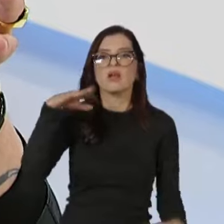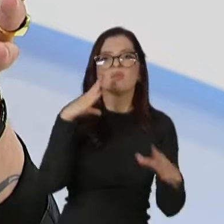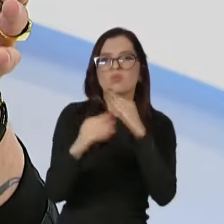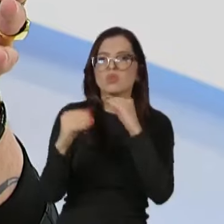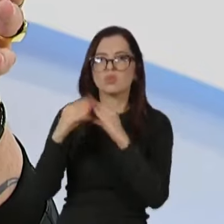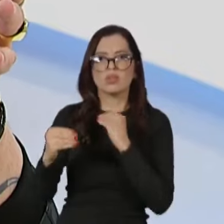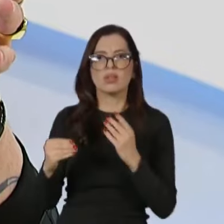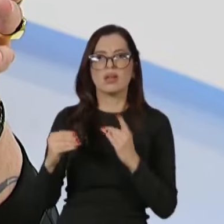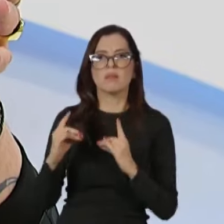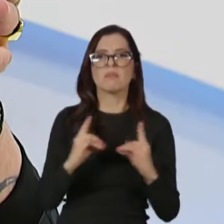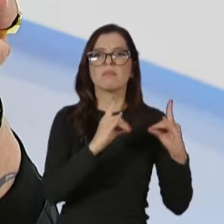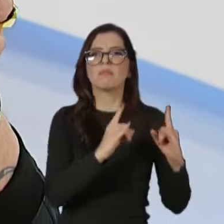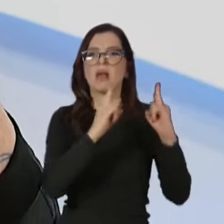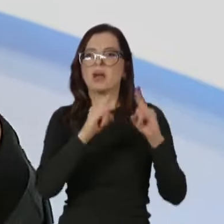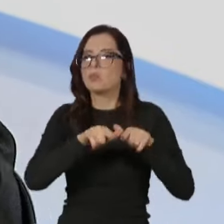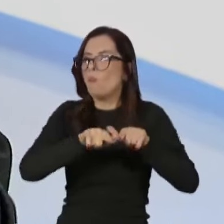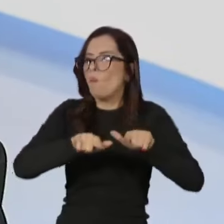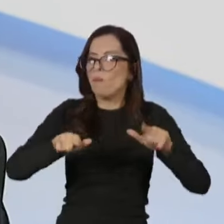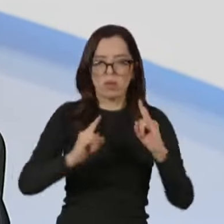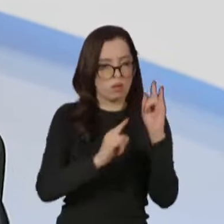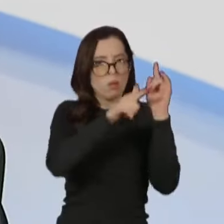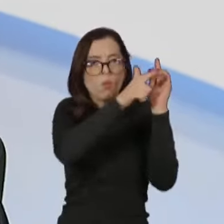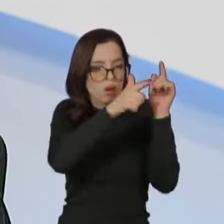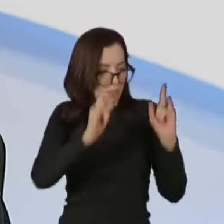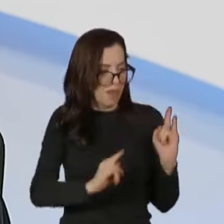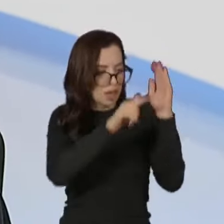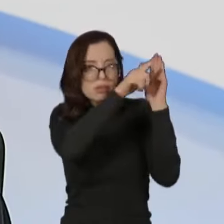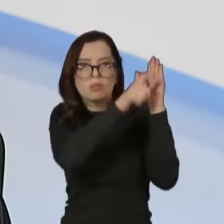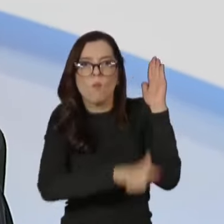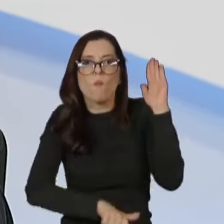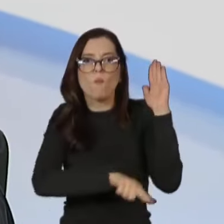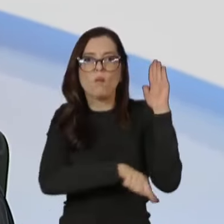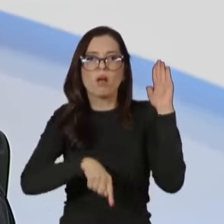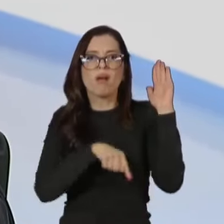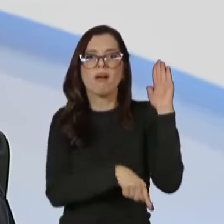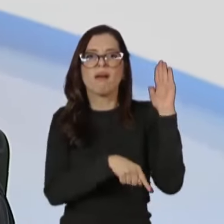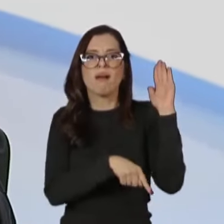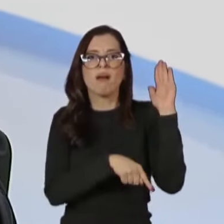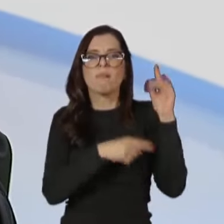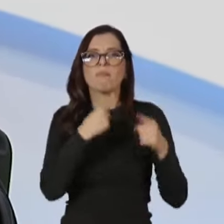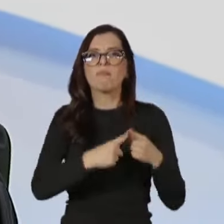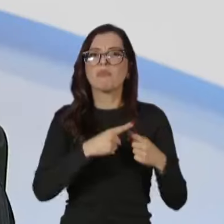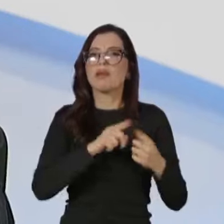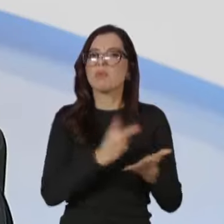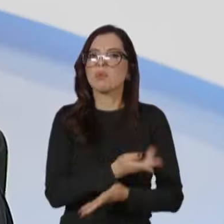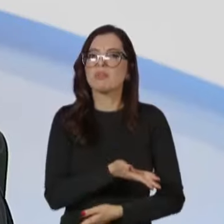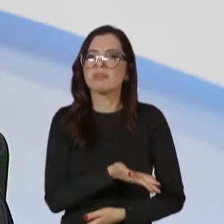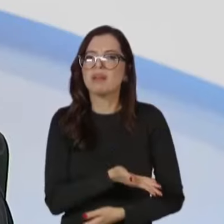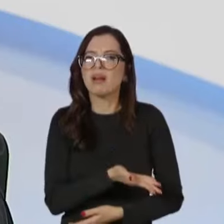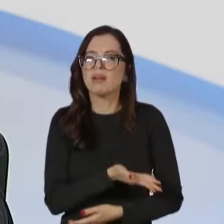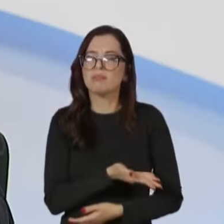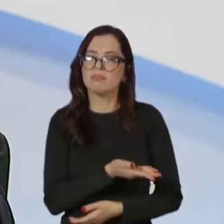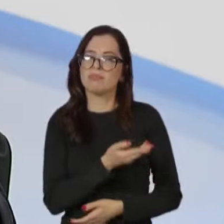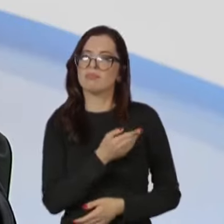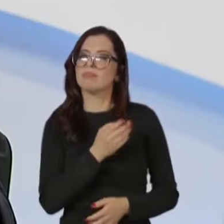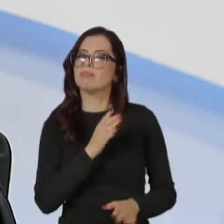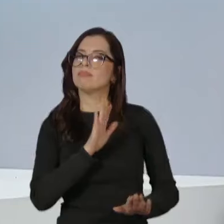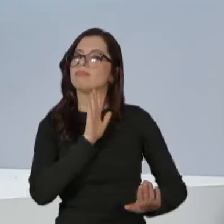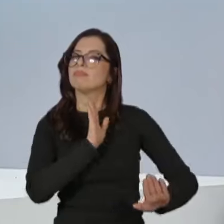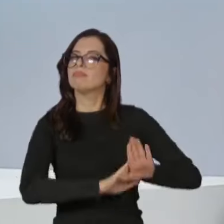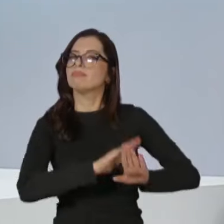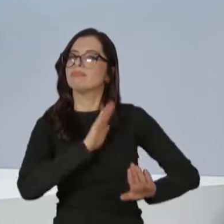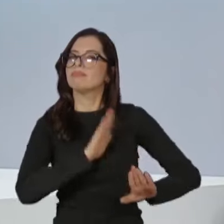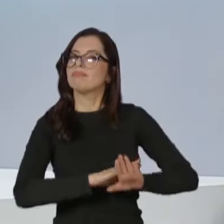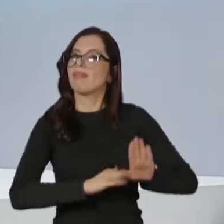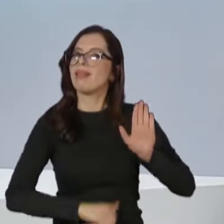centro não valem mais nada. O que me impede de dizer que o crime organizado não está agindo